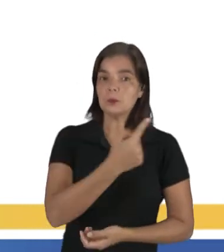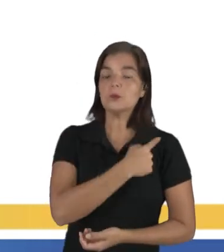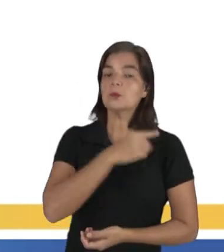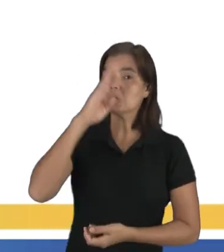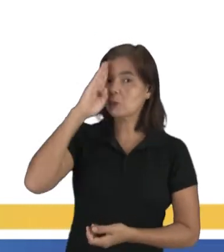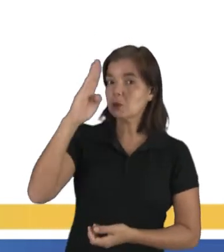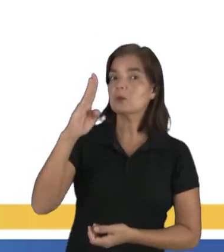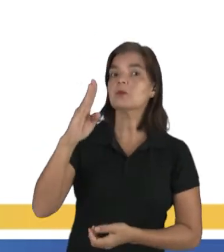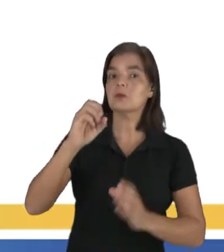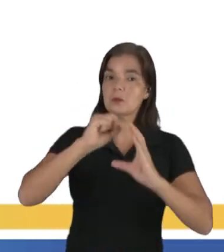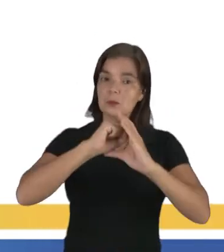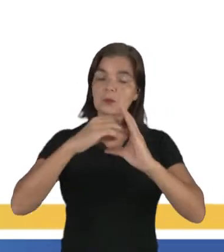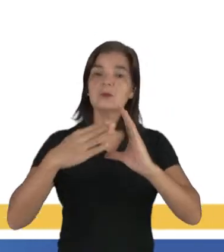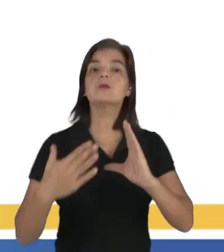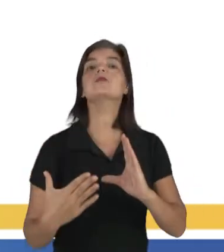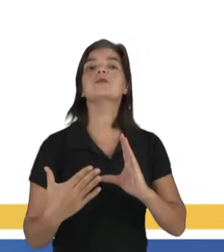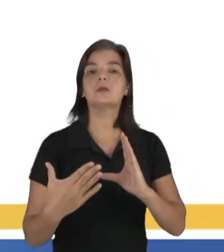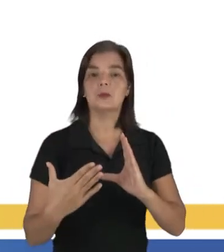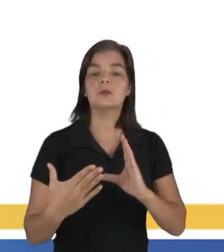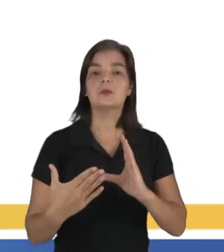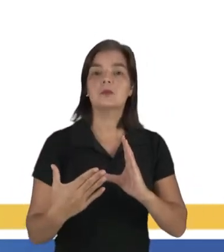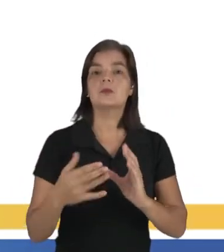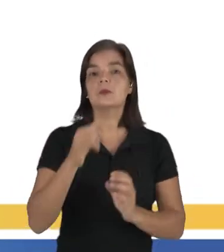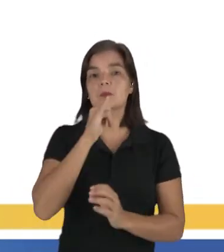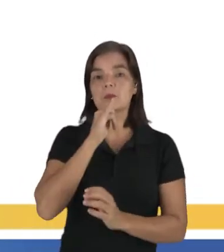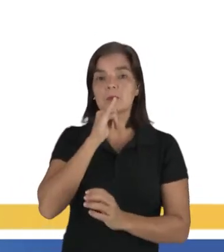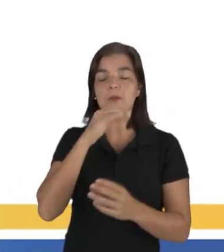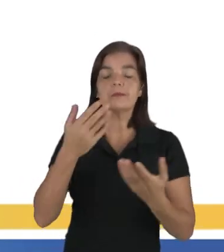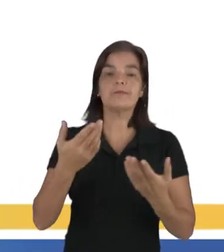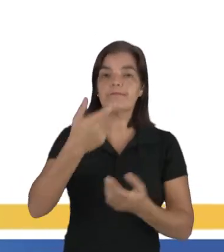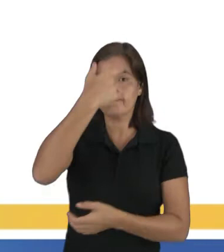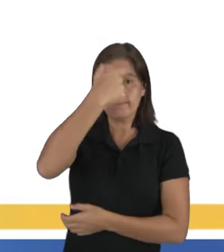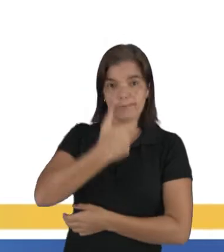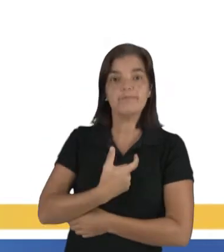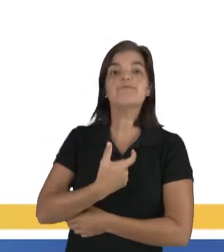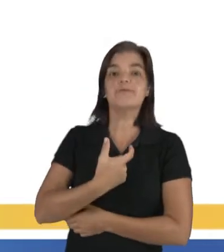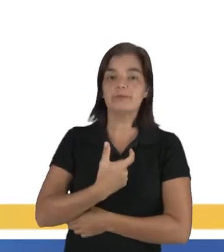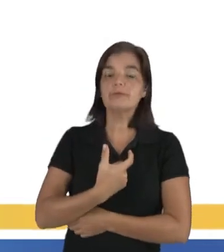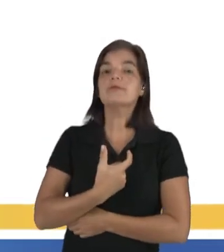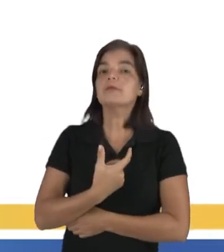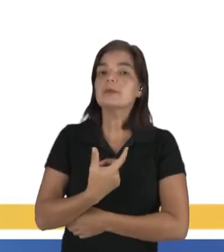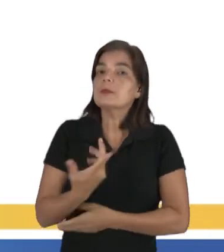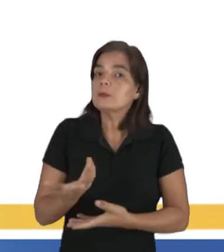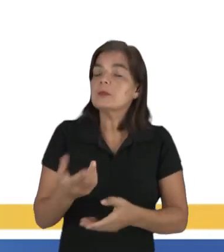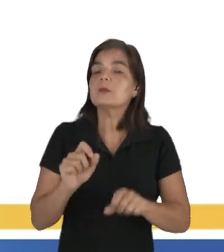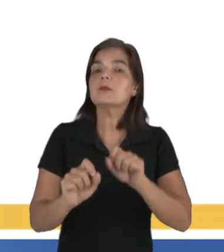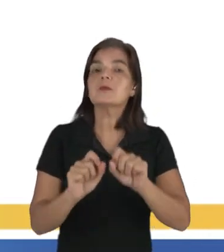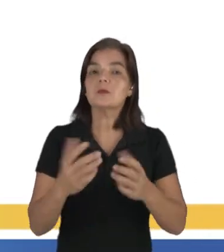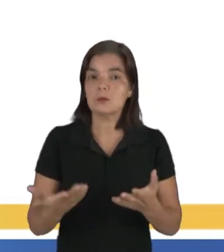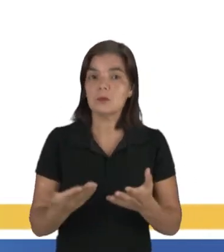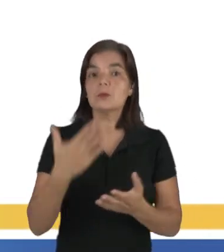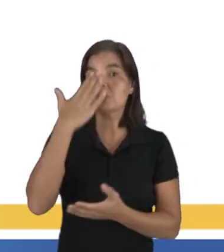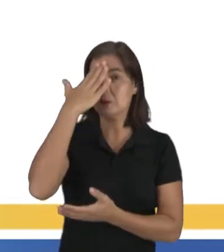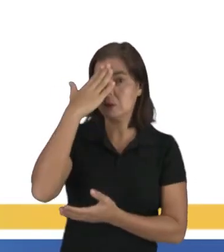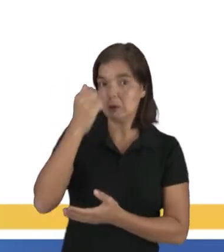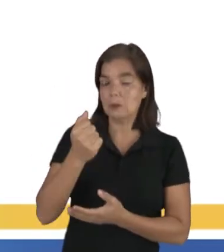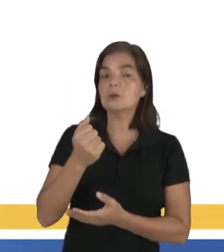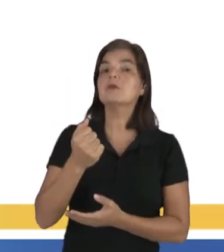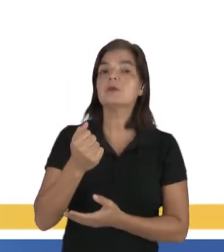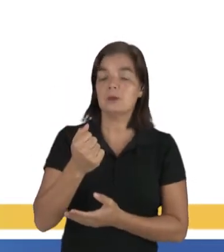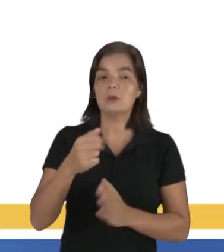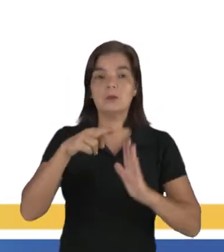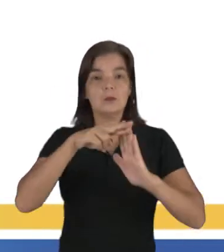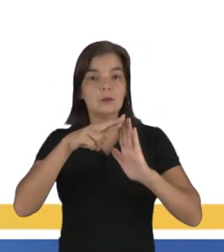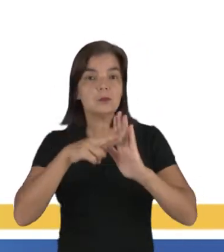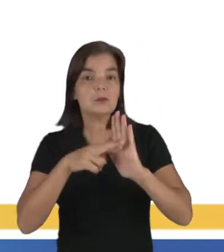principais características, como espécie humana, está entre sabermos estabelecer